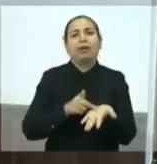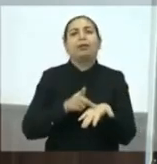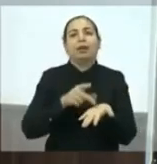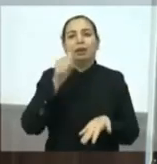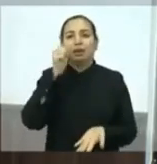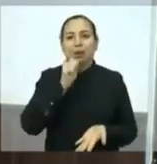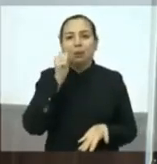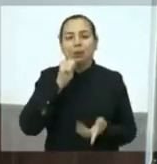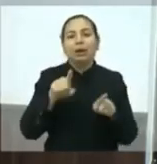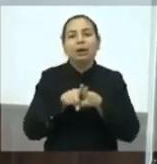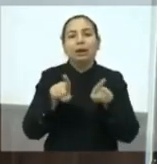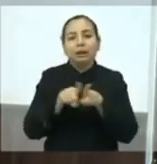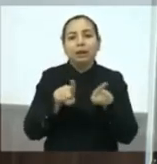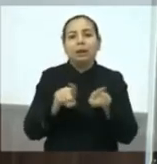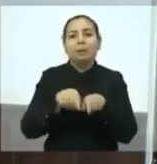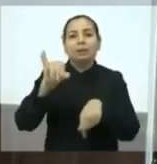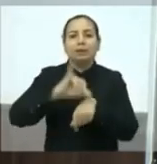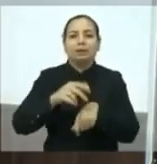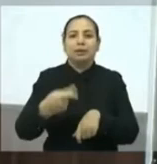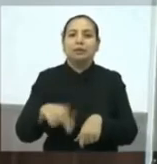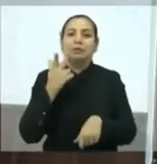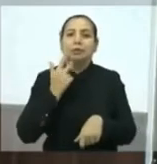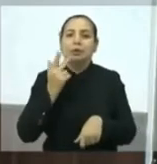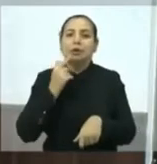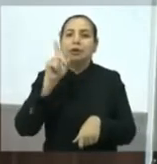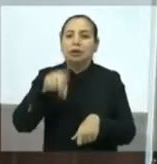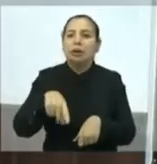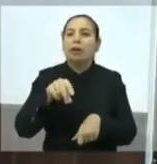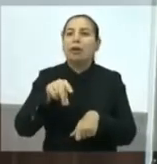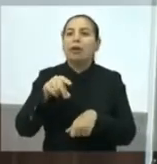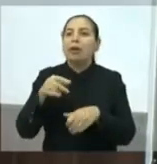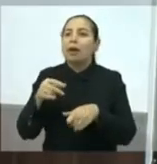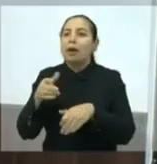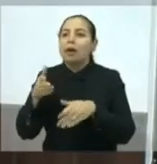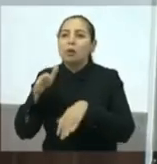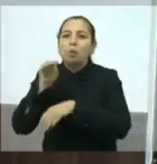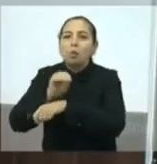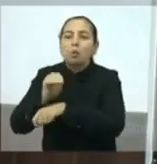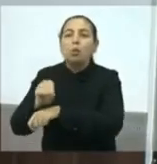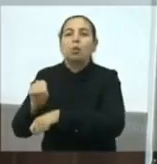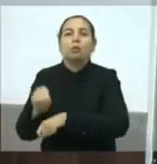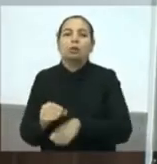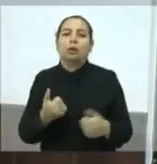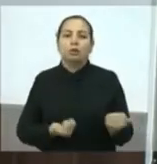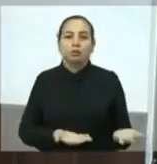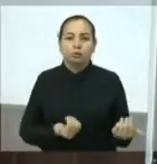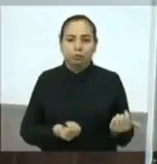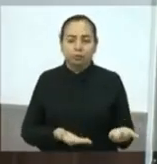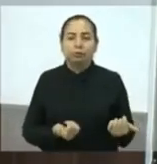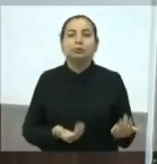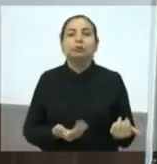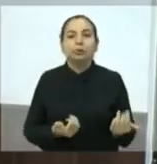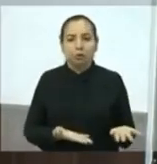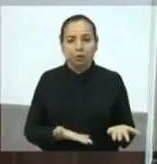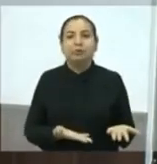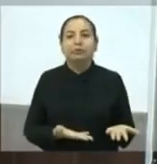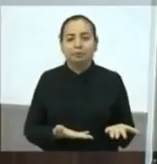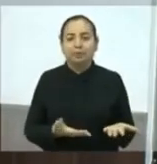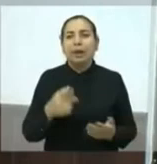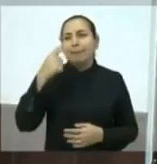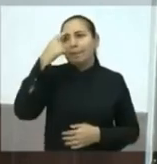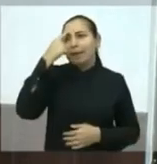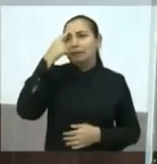dessa cidade que são jovens, que não adianta falar no futuro se no presente eles não tiverem políticas